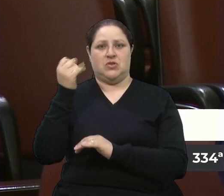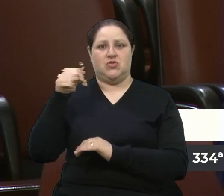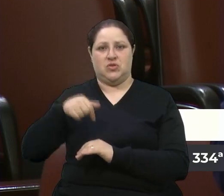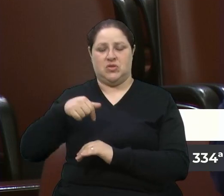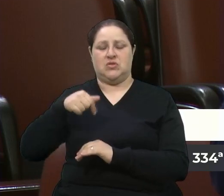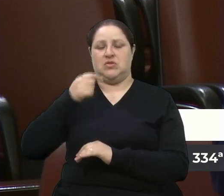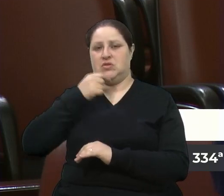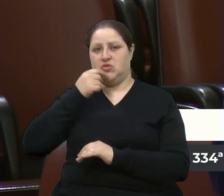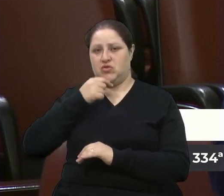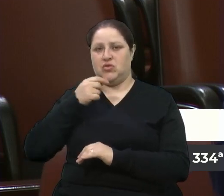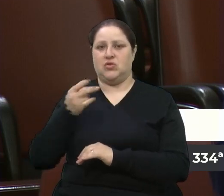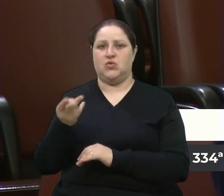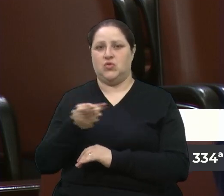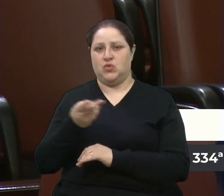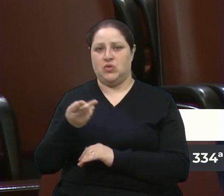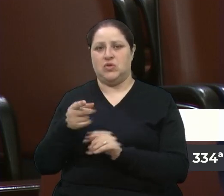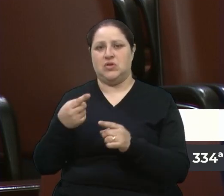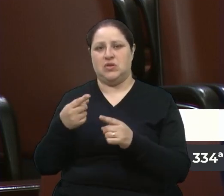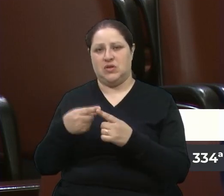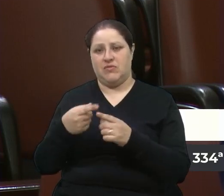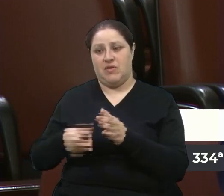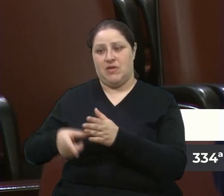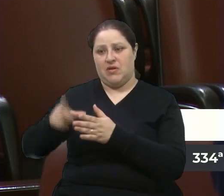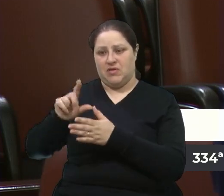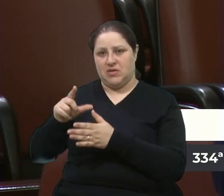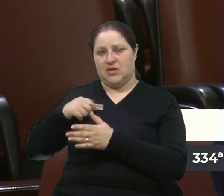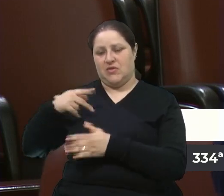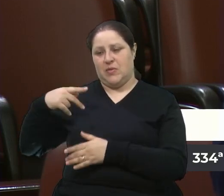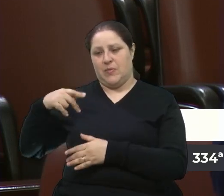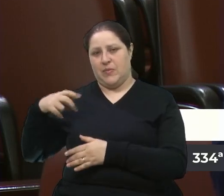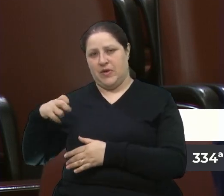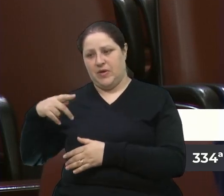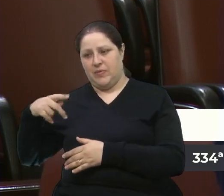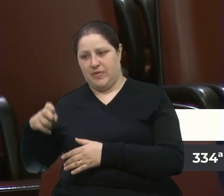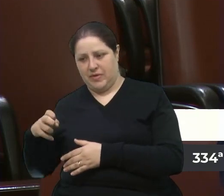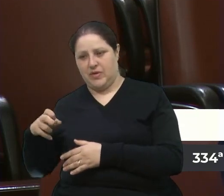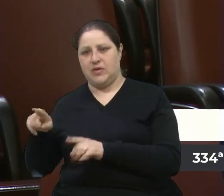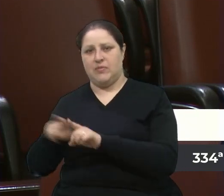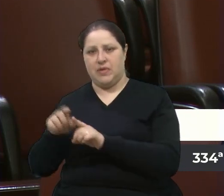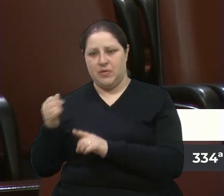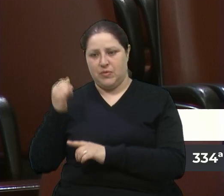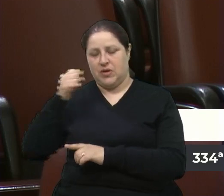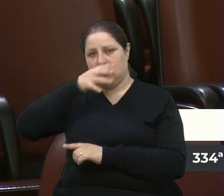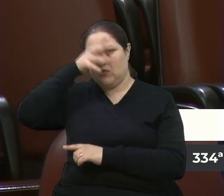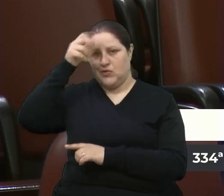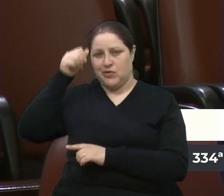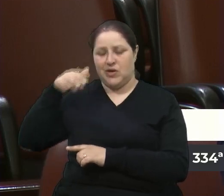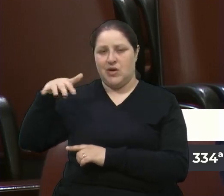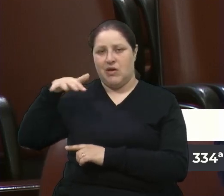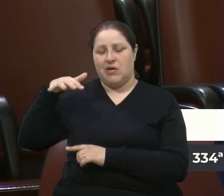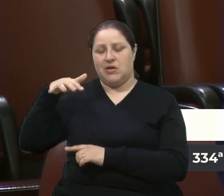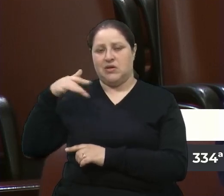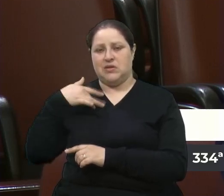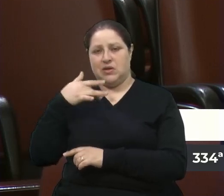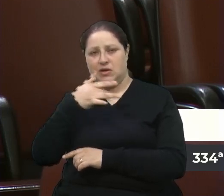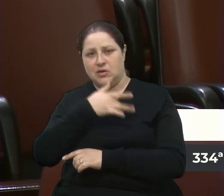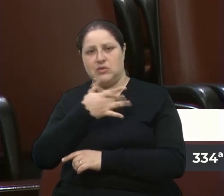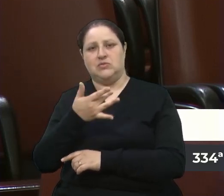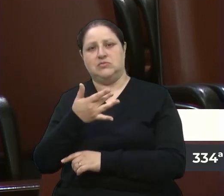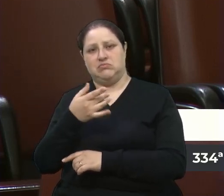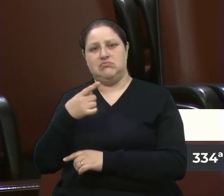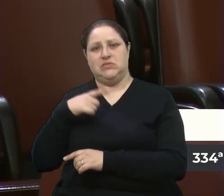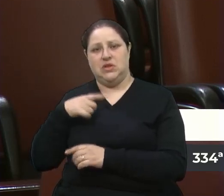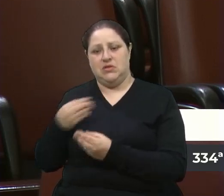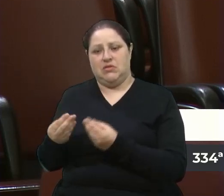da chave, nós tivemos o anterior, que foi o prefeito Pepe Vargas, que foi um importante prefeito na área da saúde, na área da educação, pegou a gestão para